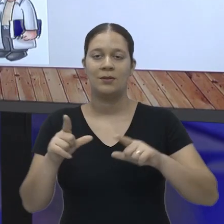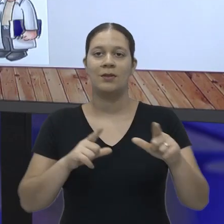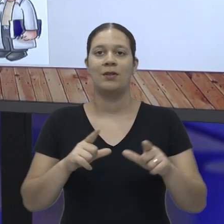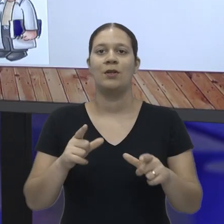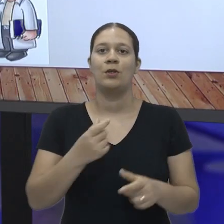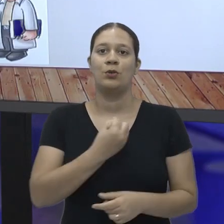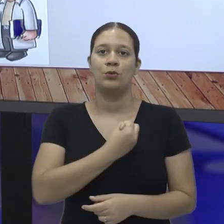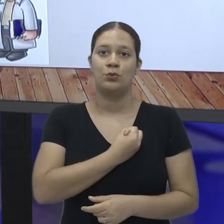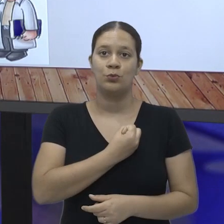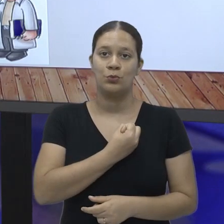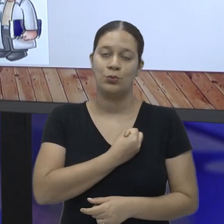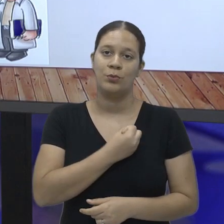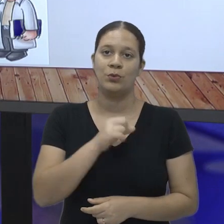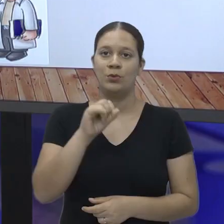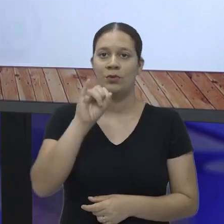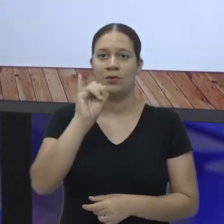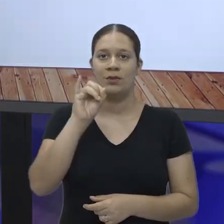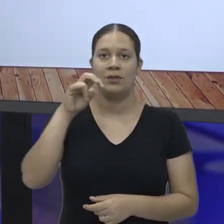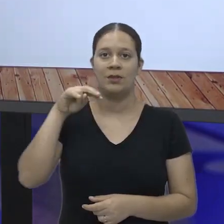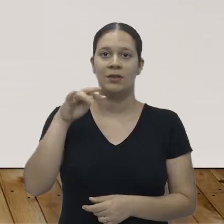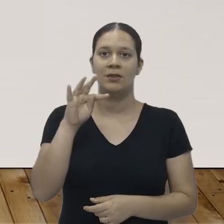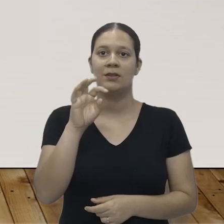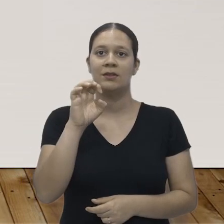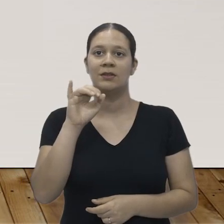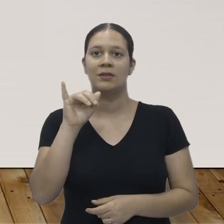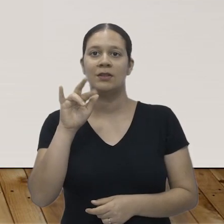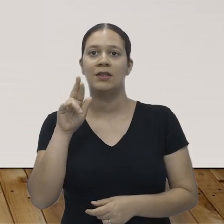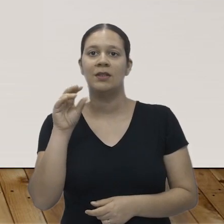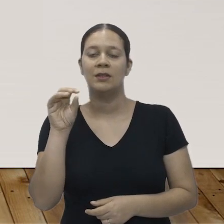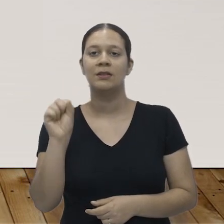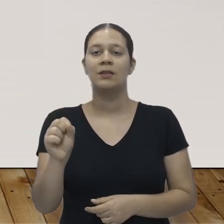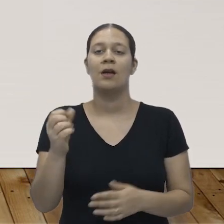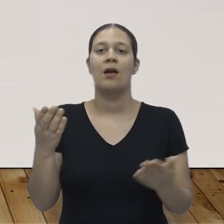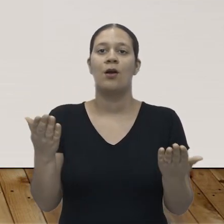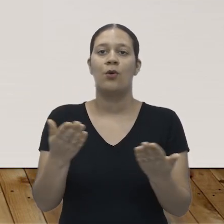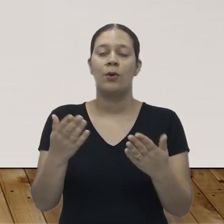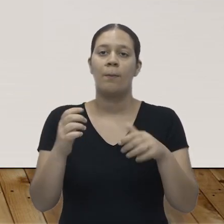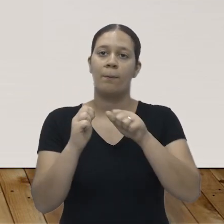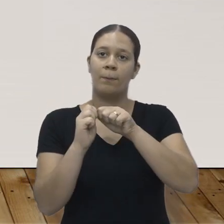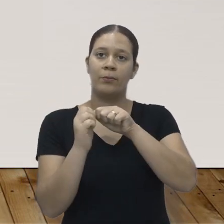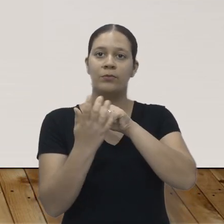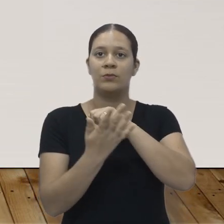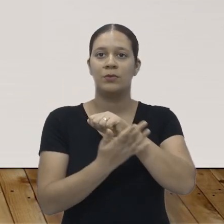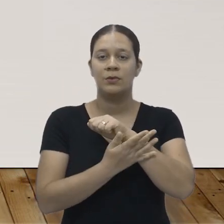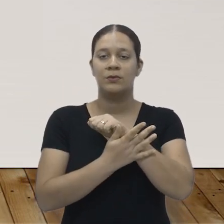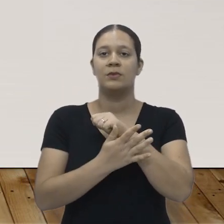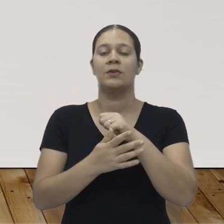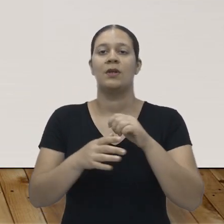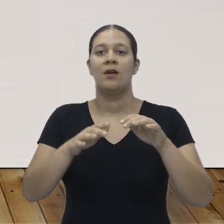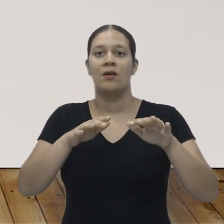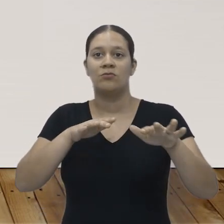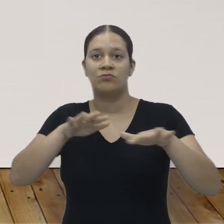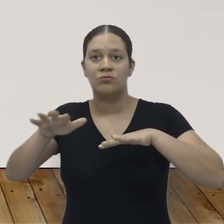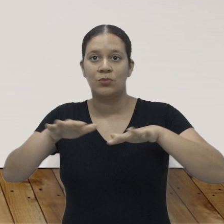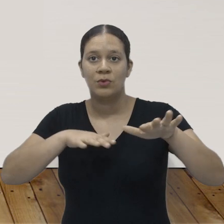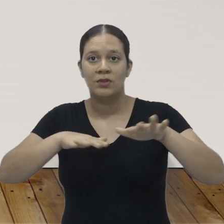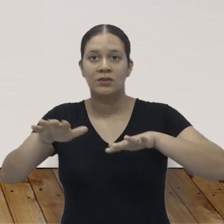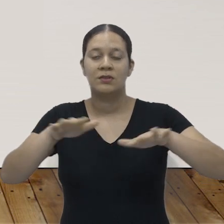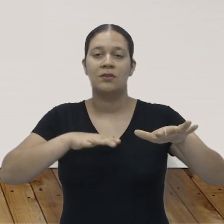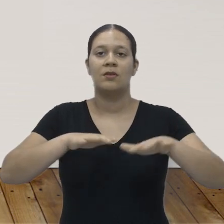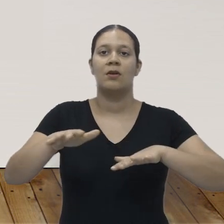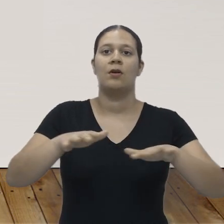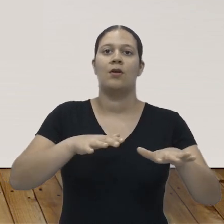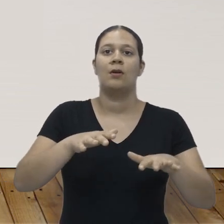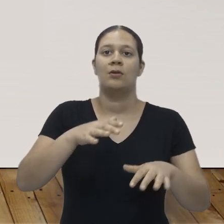operações com números inteiros. Então, nesse momento de pandemia, a circulação de pessoas na